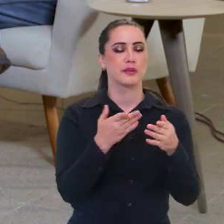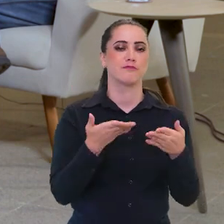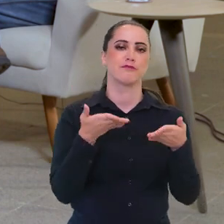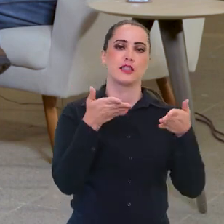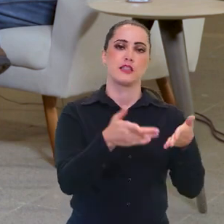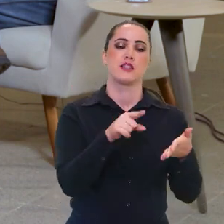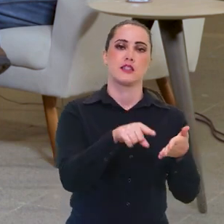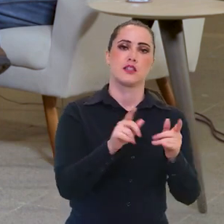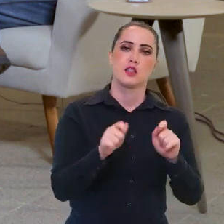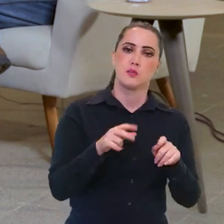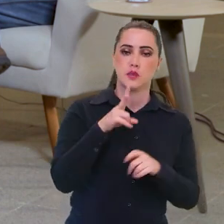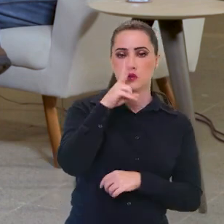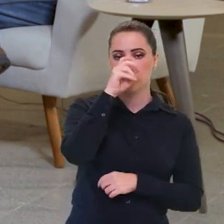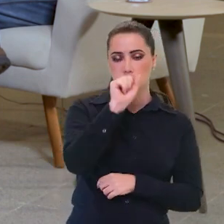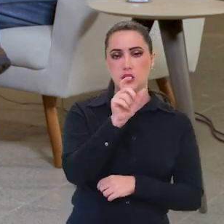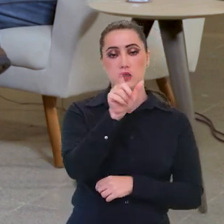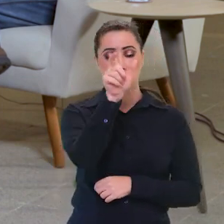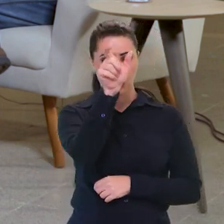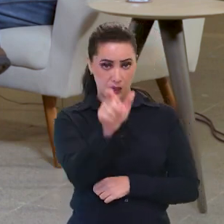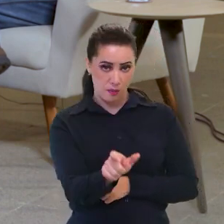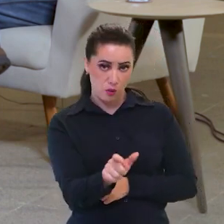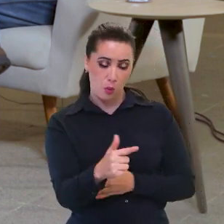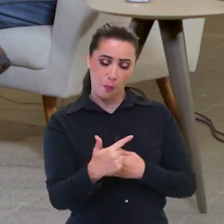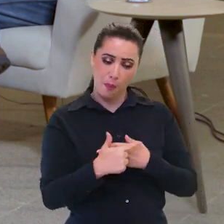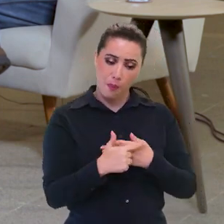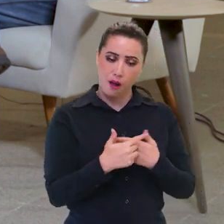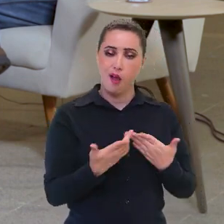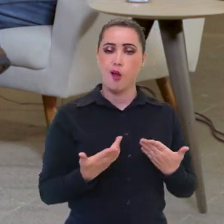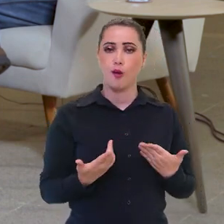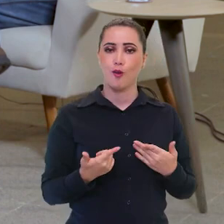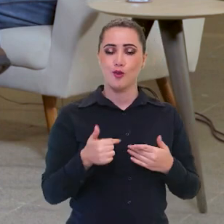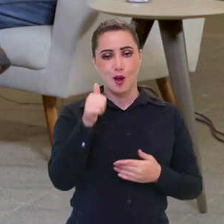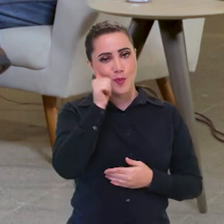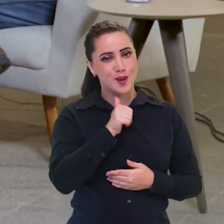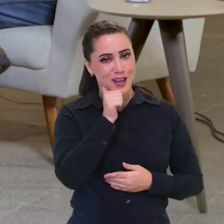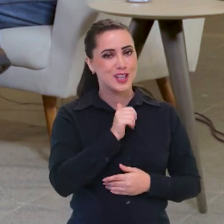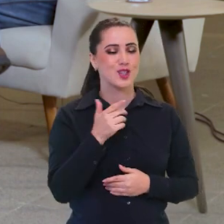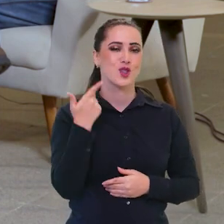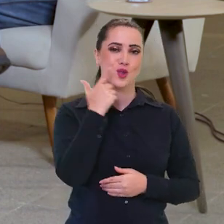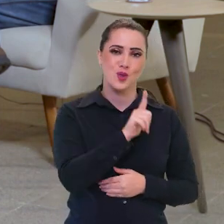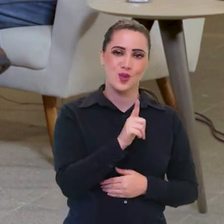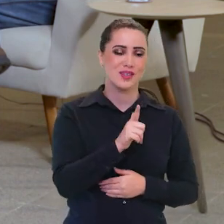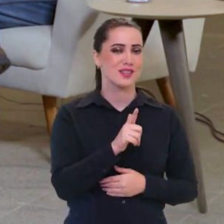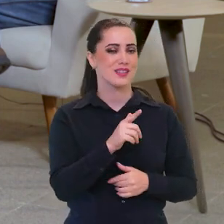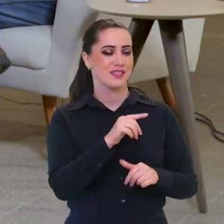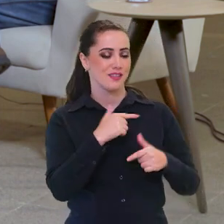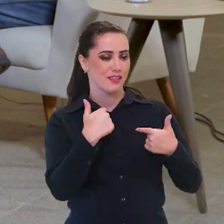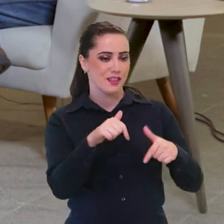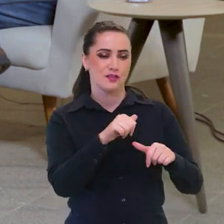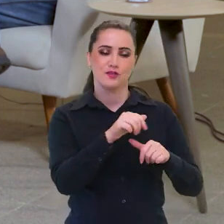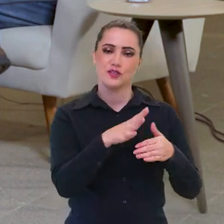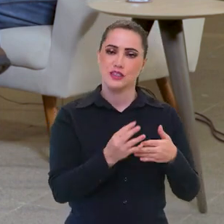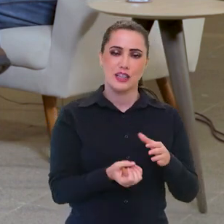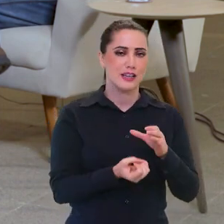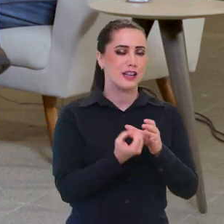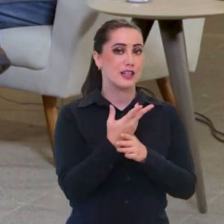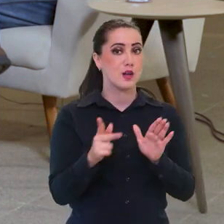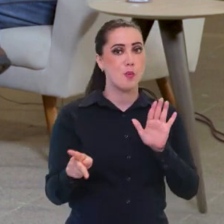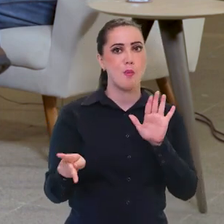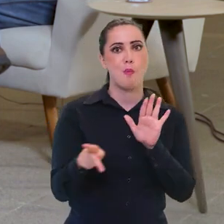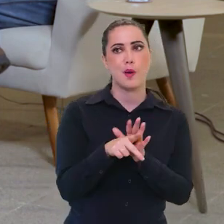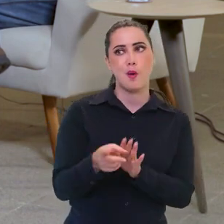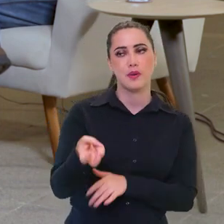também desse fortalecimento do lugar da mulher, fazer na vida... Na produção